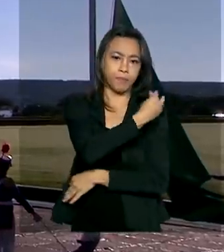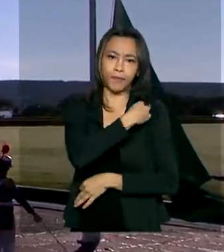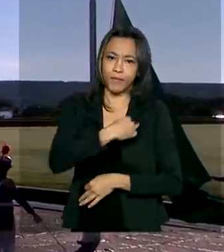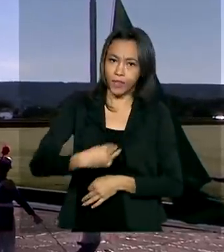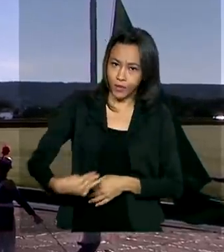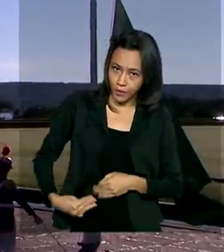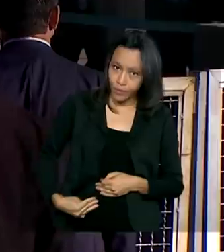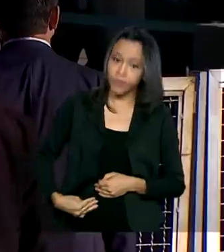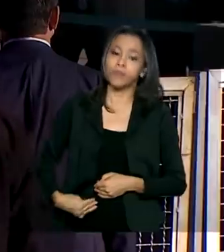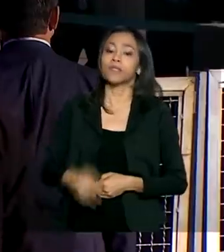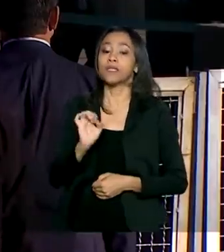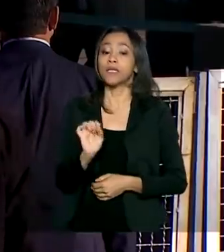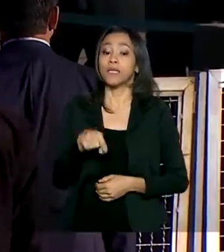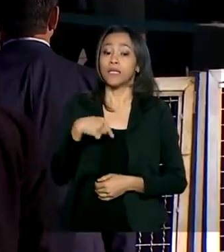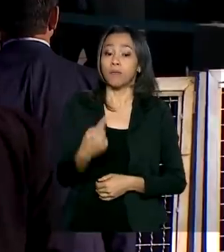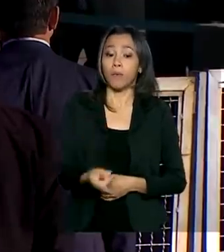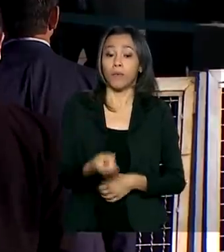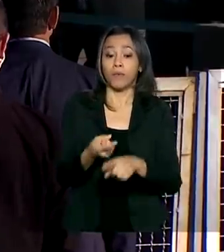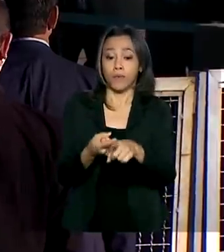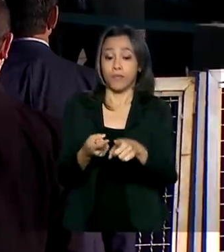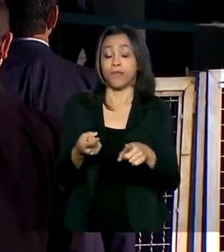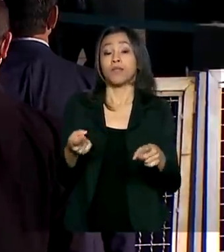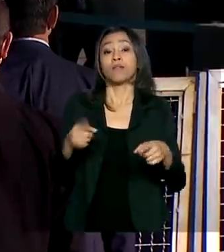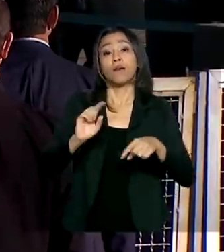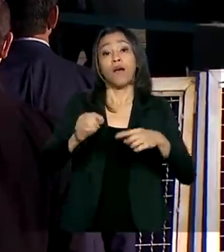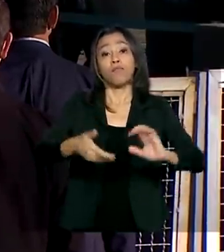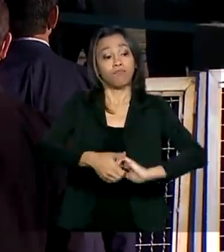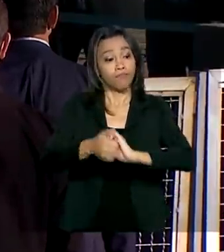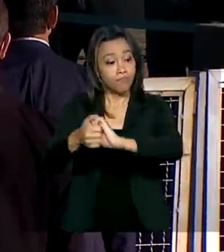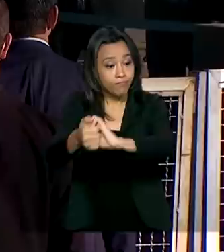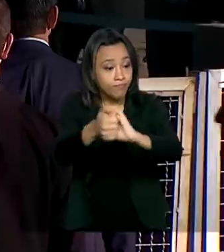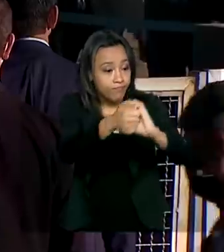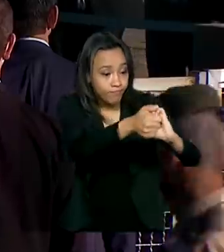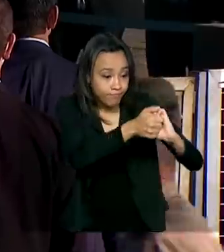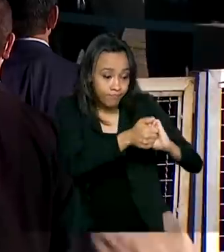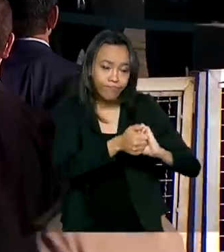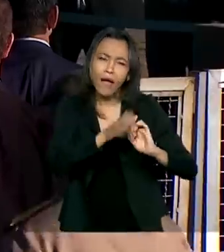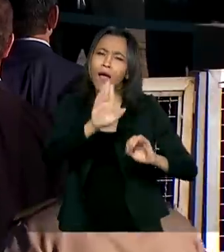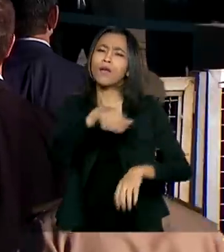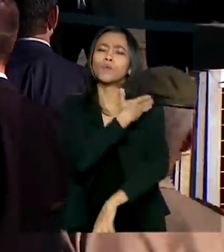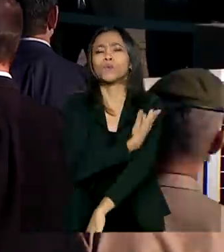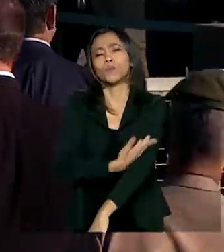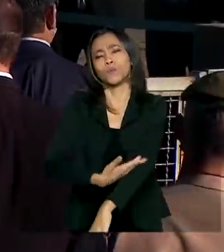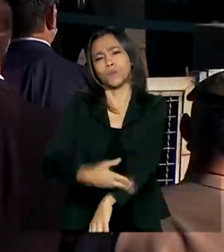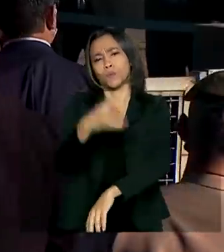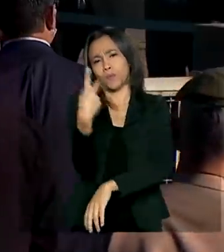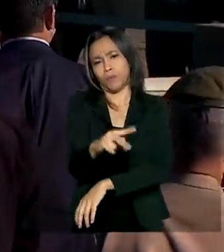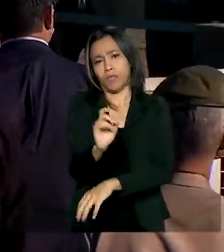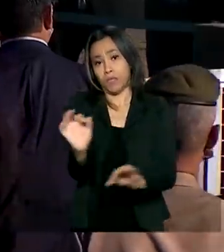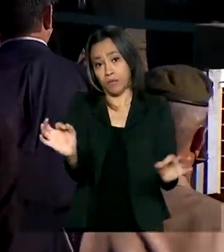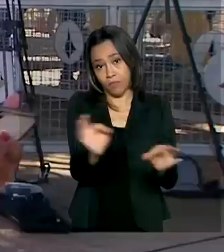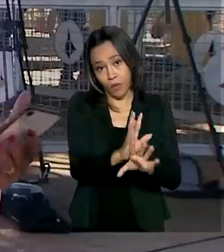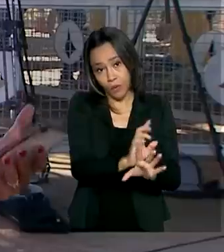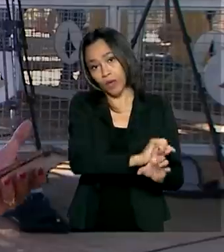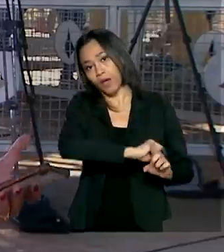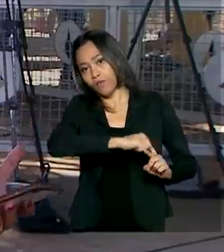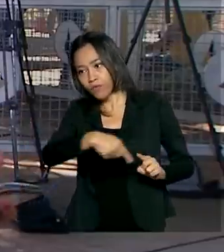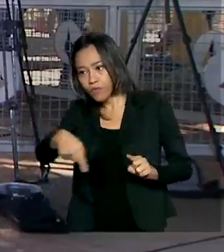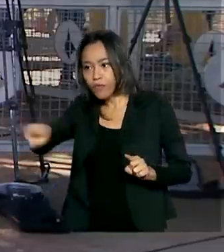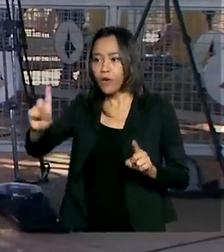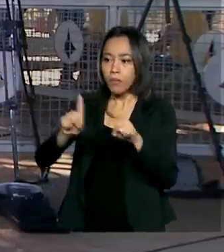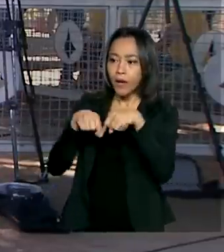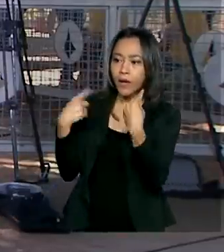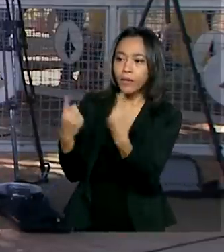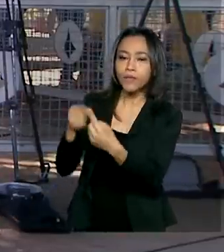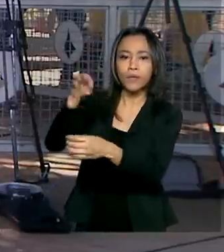e após a cerimônia o presidente cumprimentou apoiadores, como já é de costume, e seguiu para essa reunião que acontece